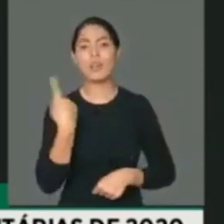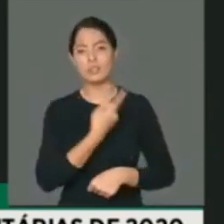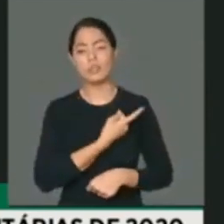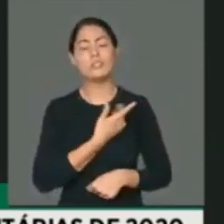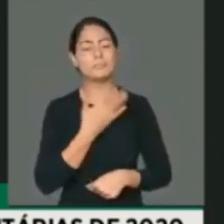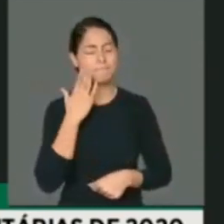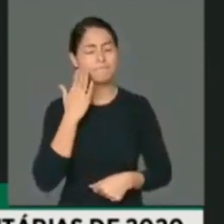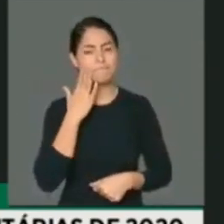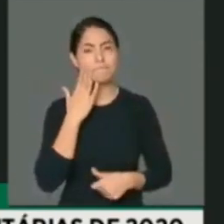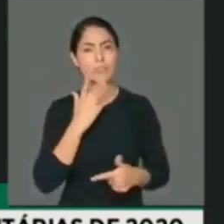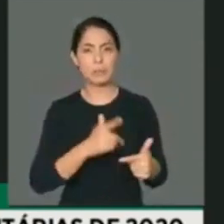atenuados. Obrigado, seu presidente.